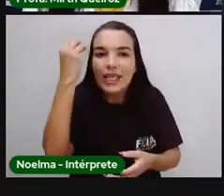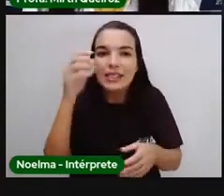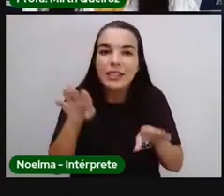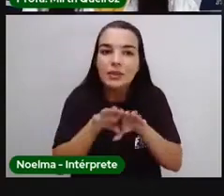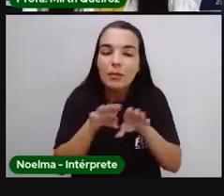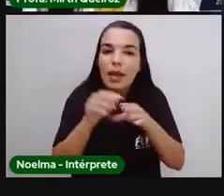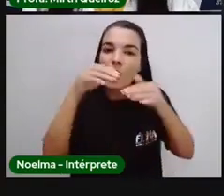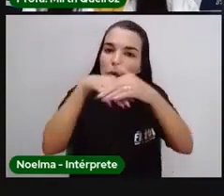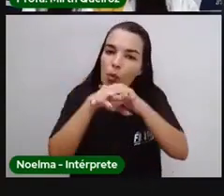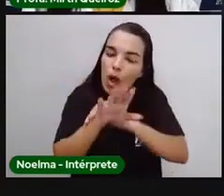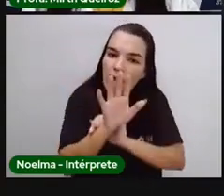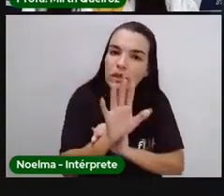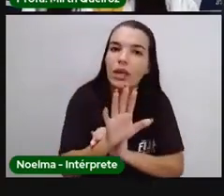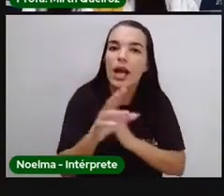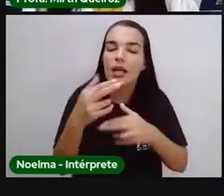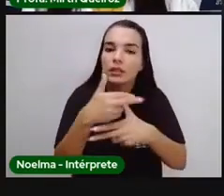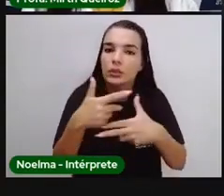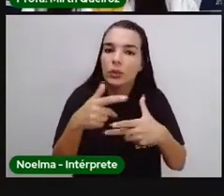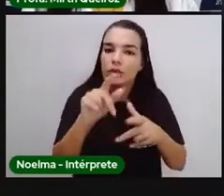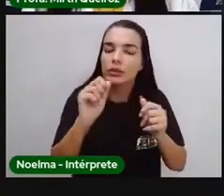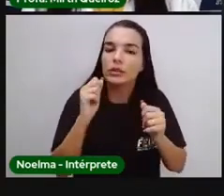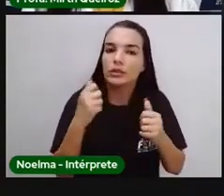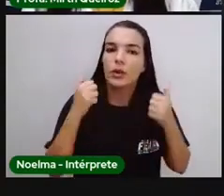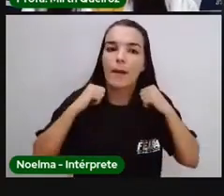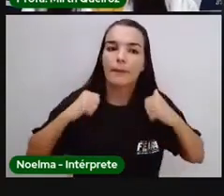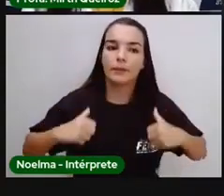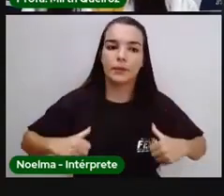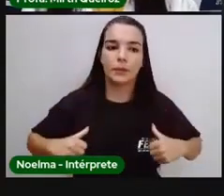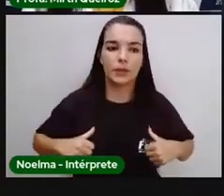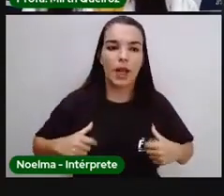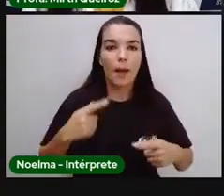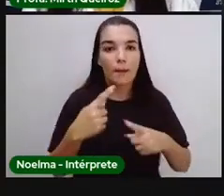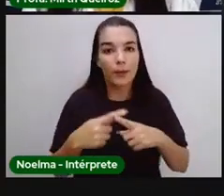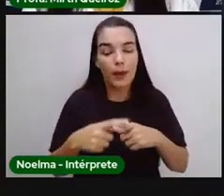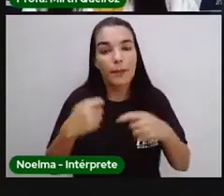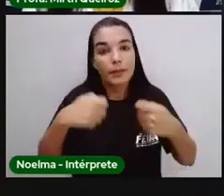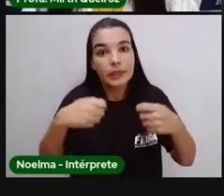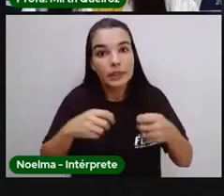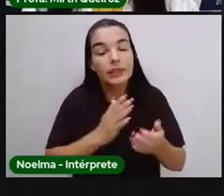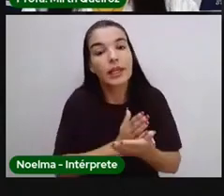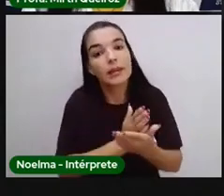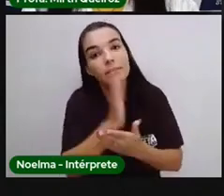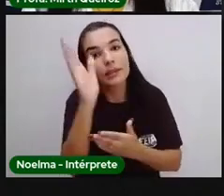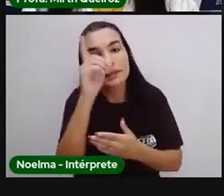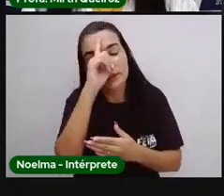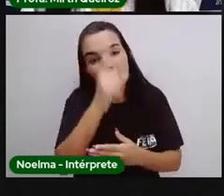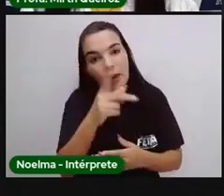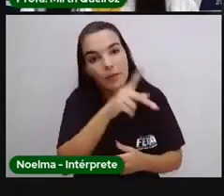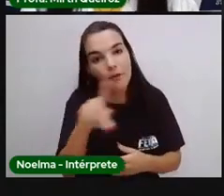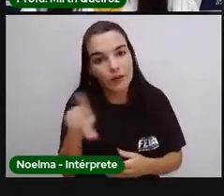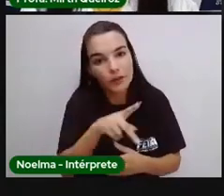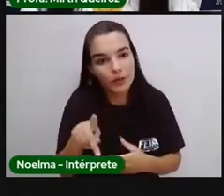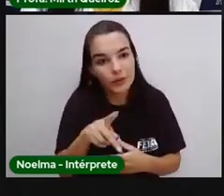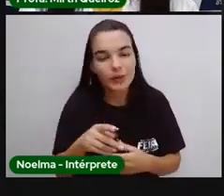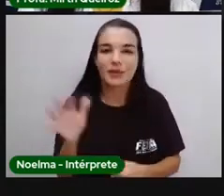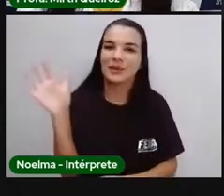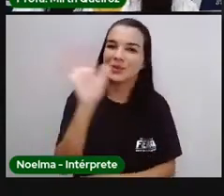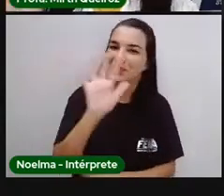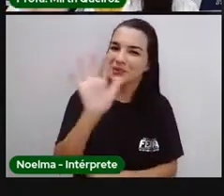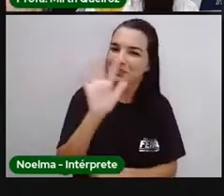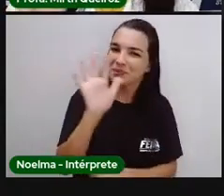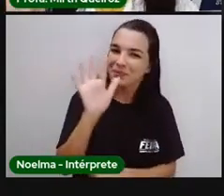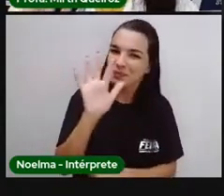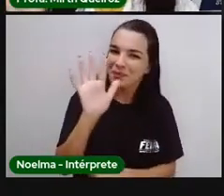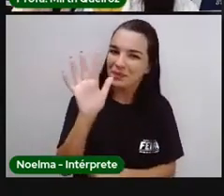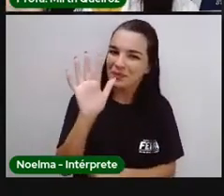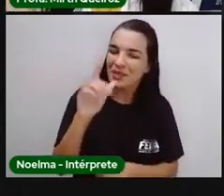guardar direitinho esse material, porque vocês precisarão enviar para os seus professores, tá? Eu vou ficando por aqui